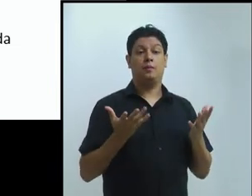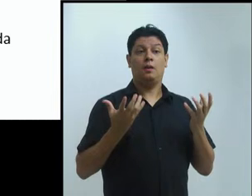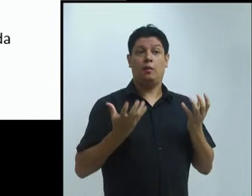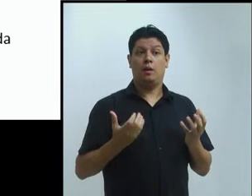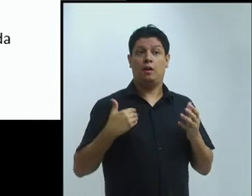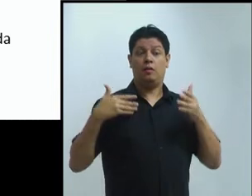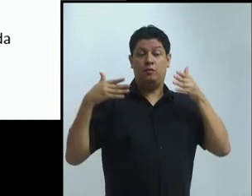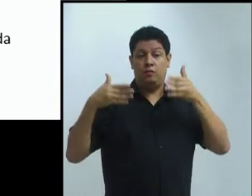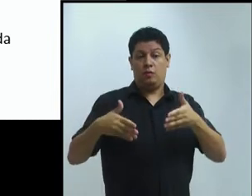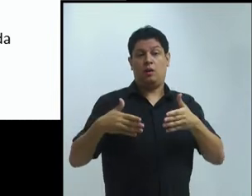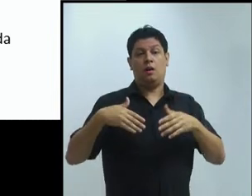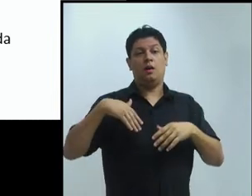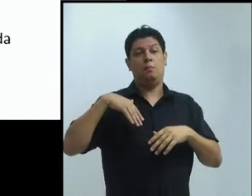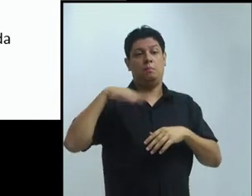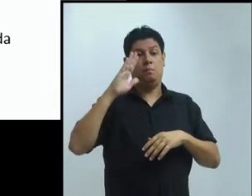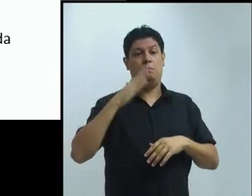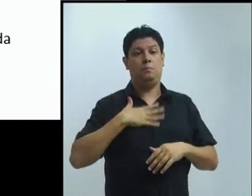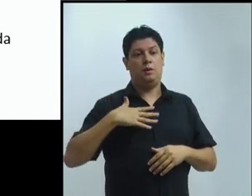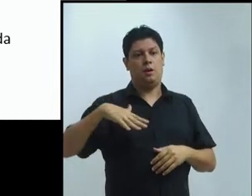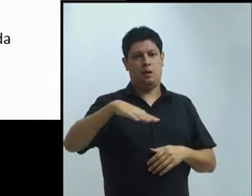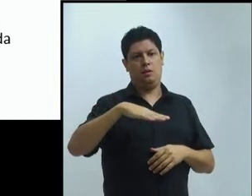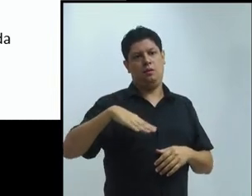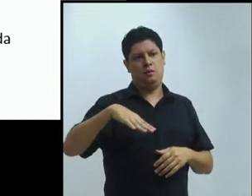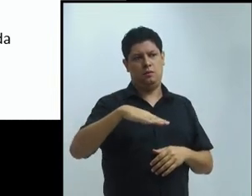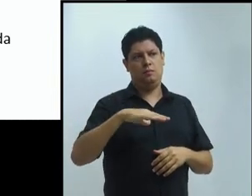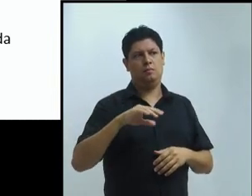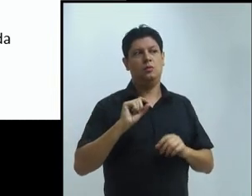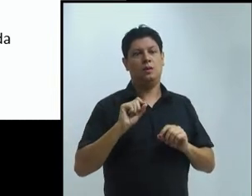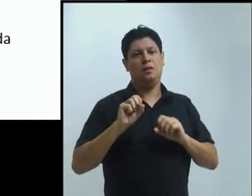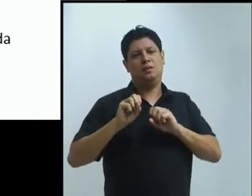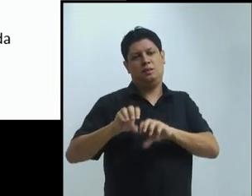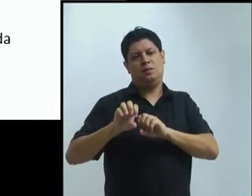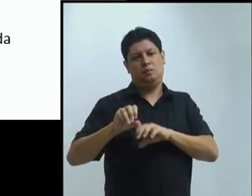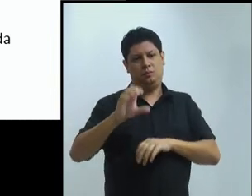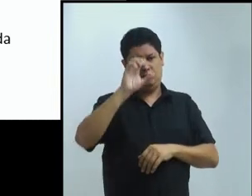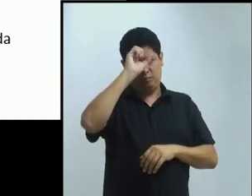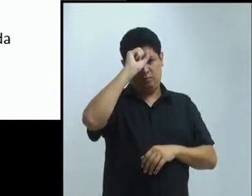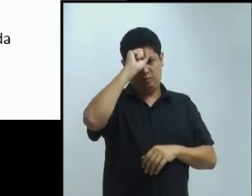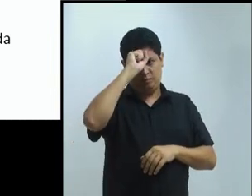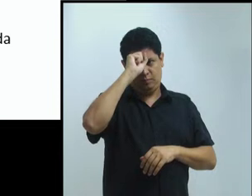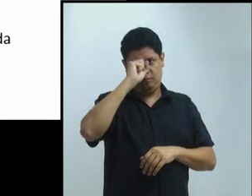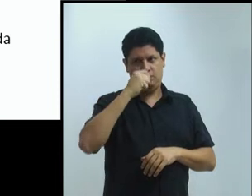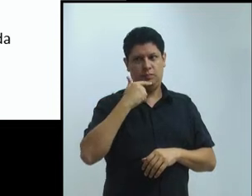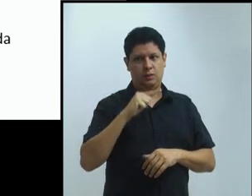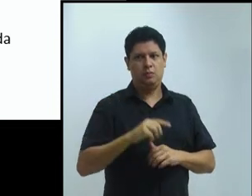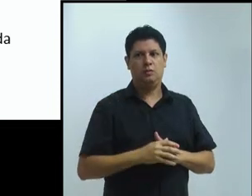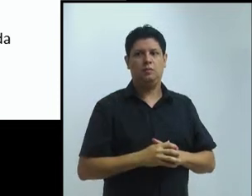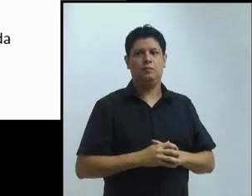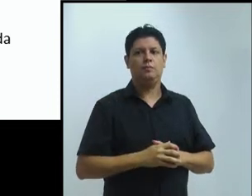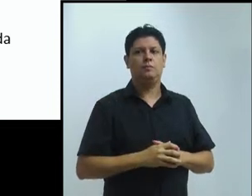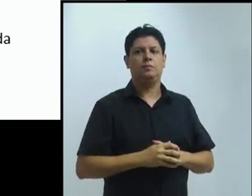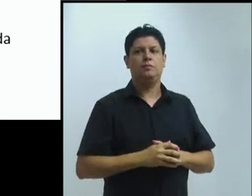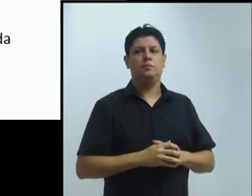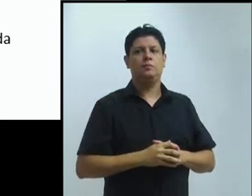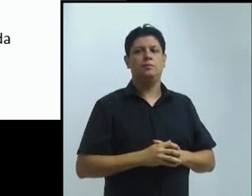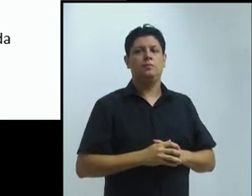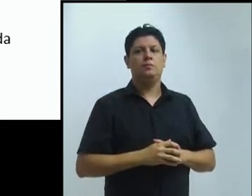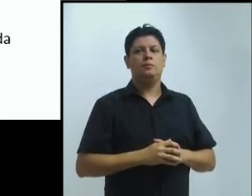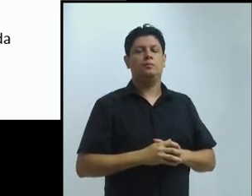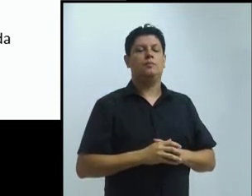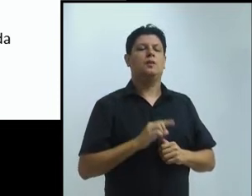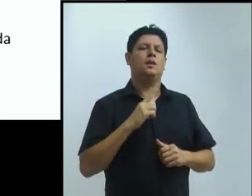baixa proficiência em línguas estrangeiras é um dos entraves críticos para a internacionalização na